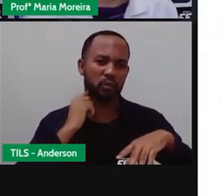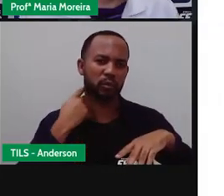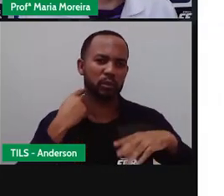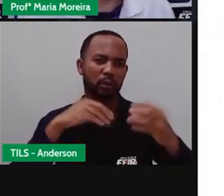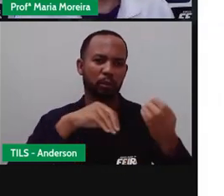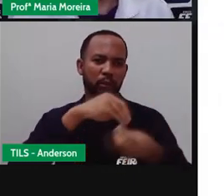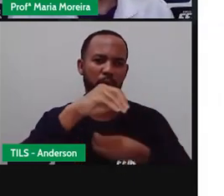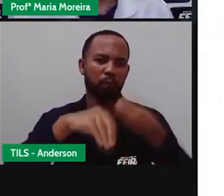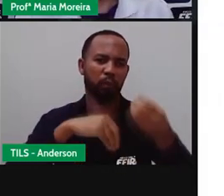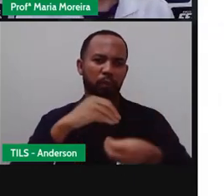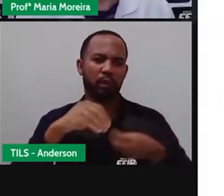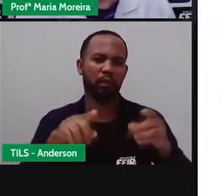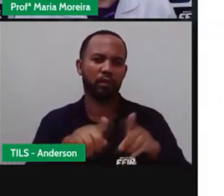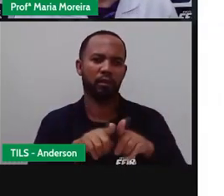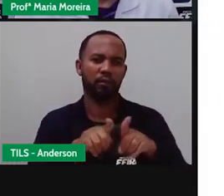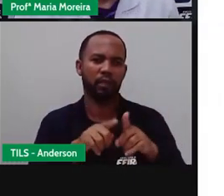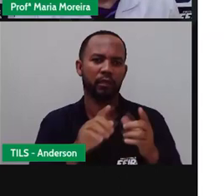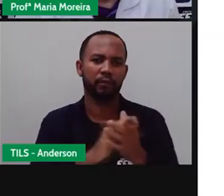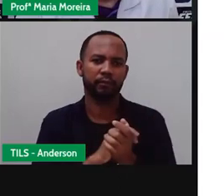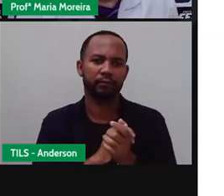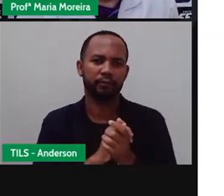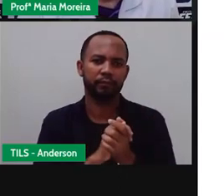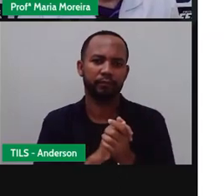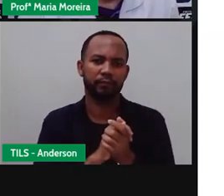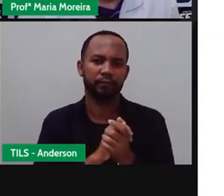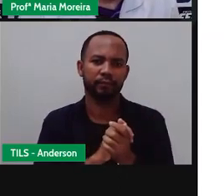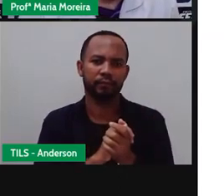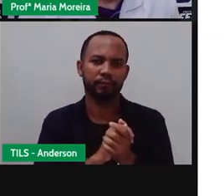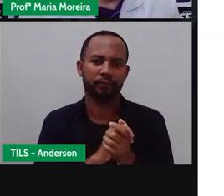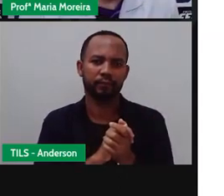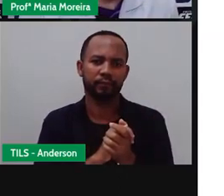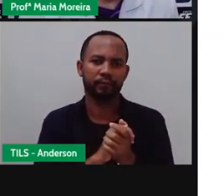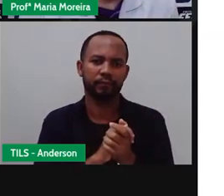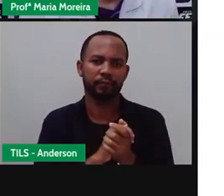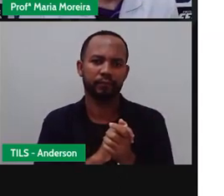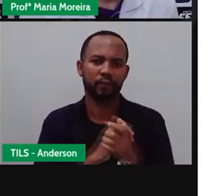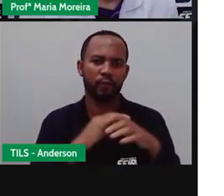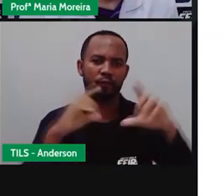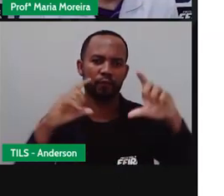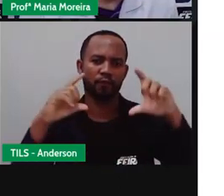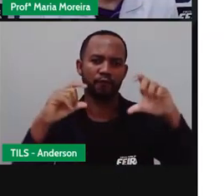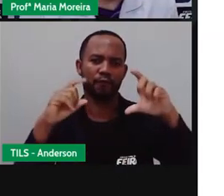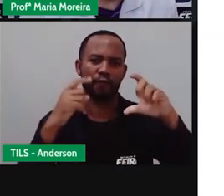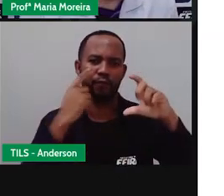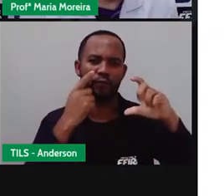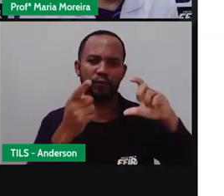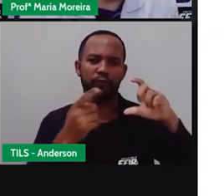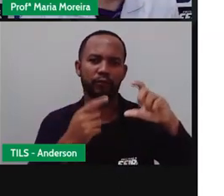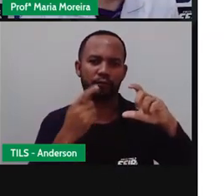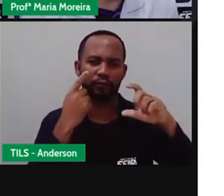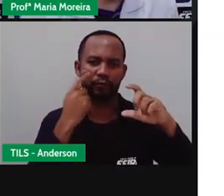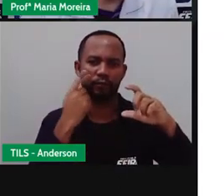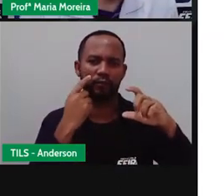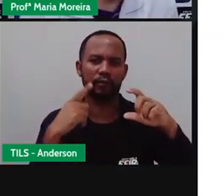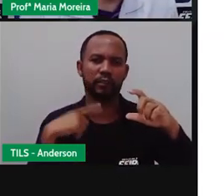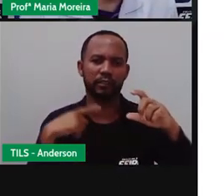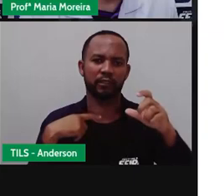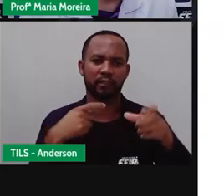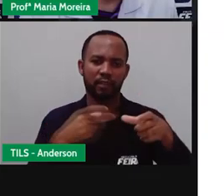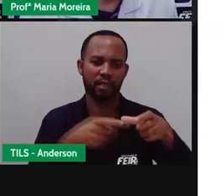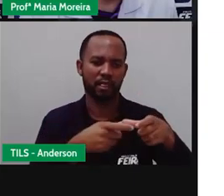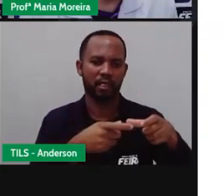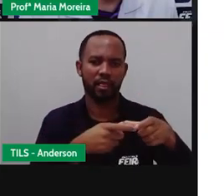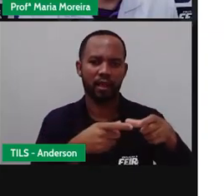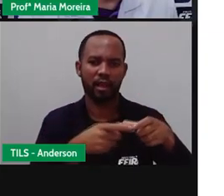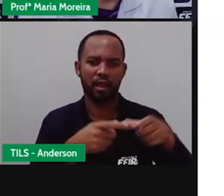misturada com lixo. O que é bastante complicado. Então essa imagem que a gente está vendo aqui, né, lata. Tem até inclusive um